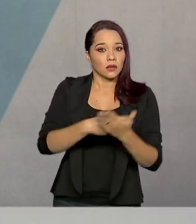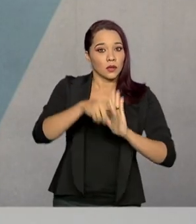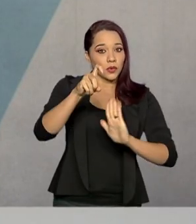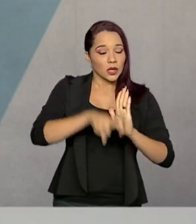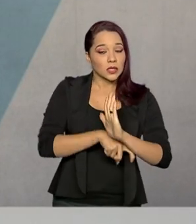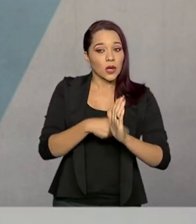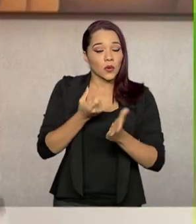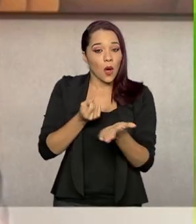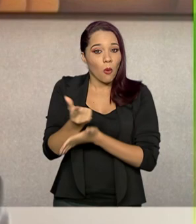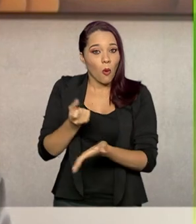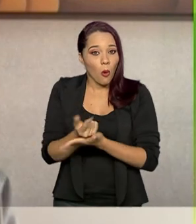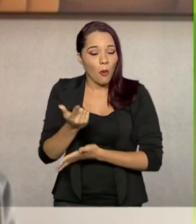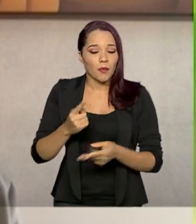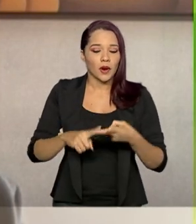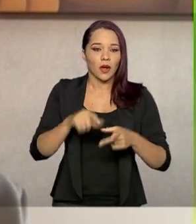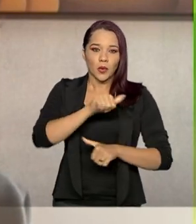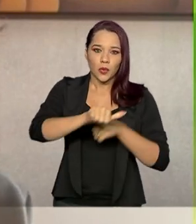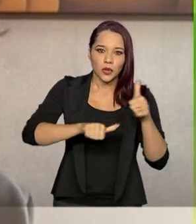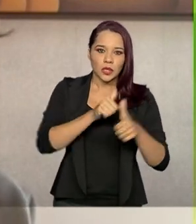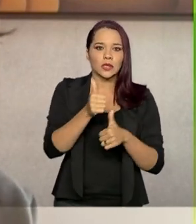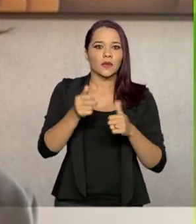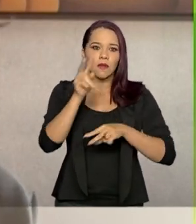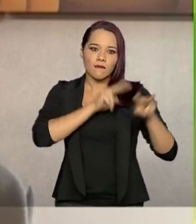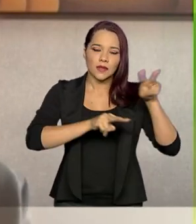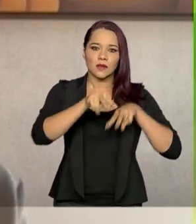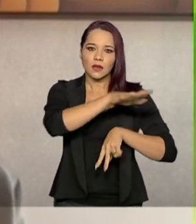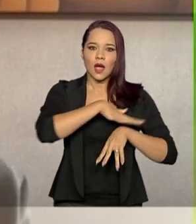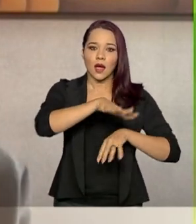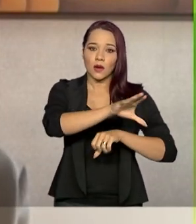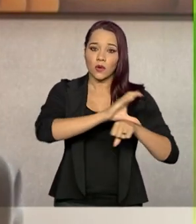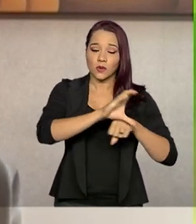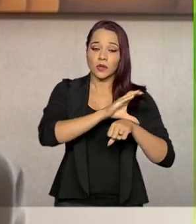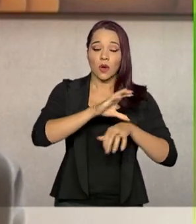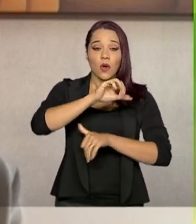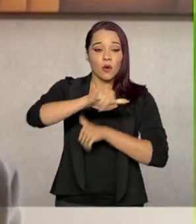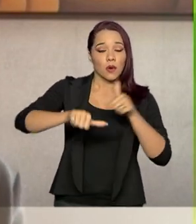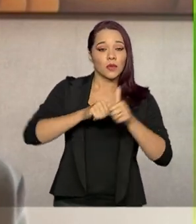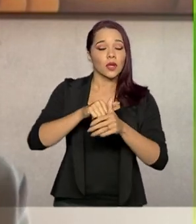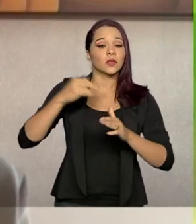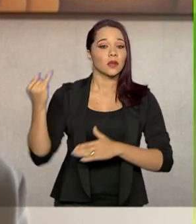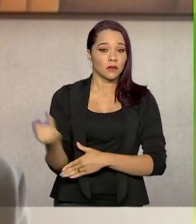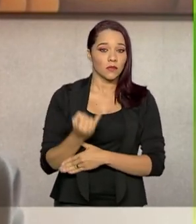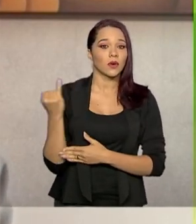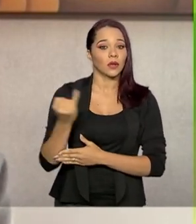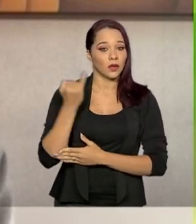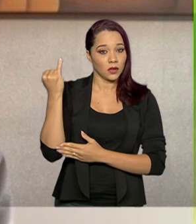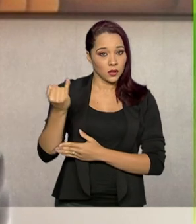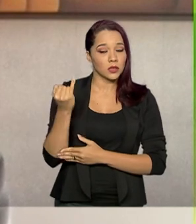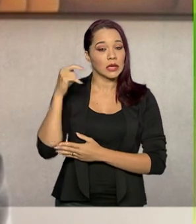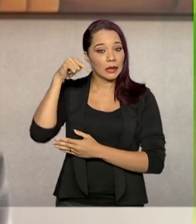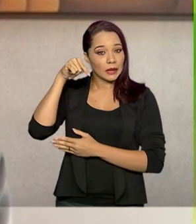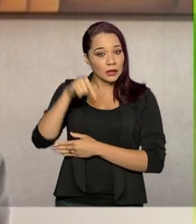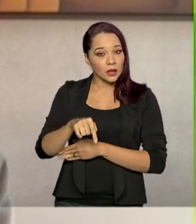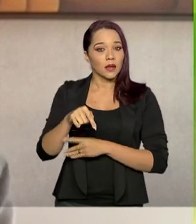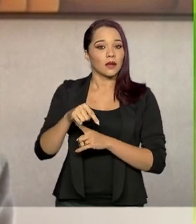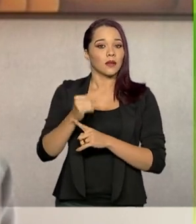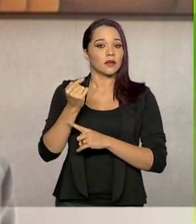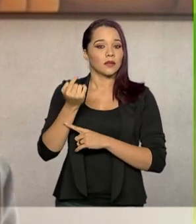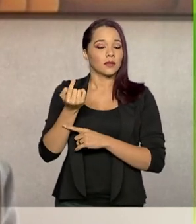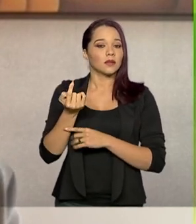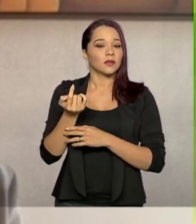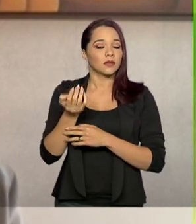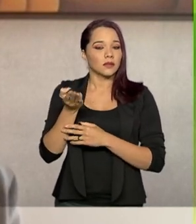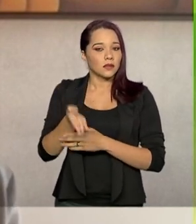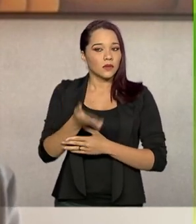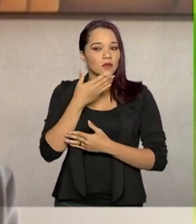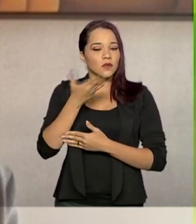consumo, alteração da perspectiva constitucional com uma mudança significativa dessa forma